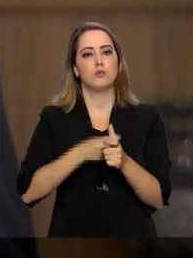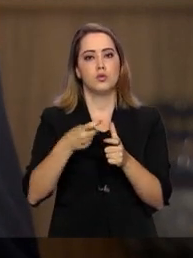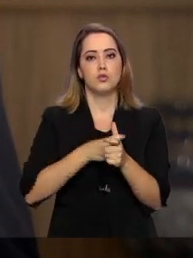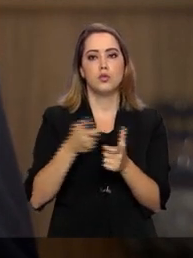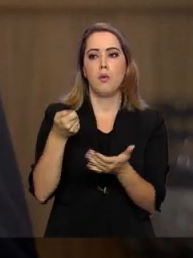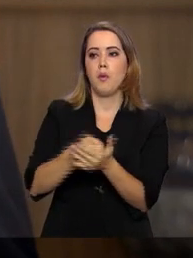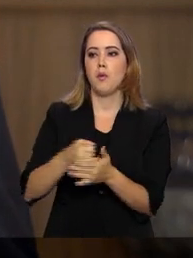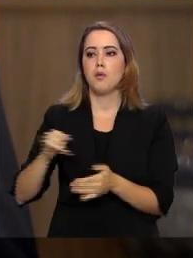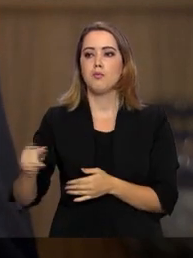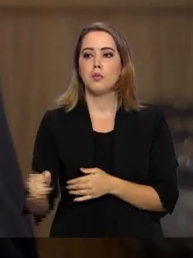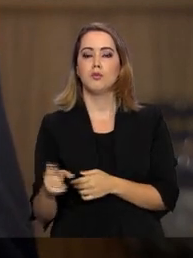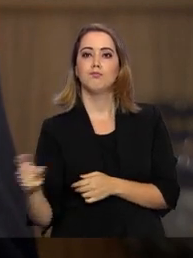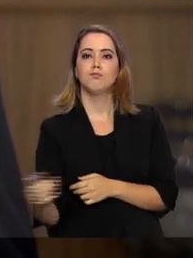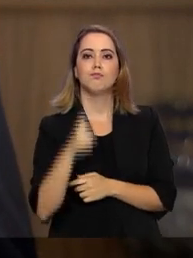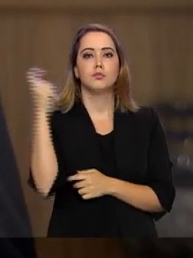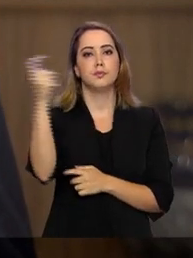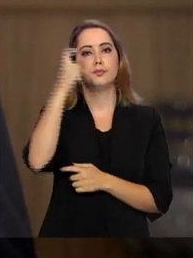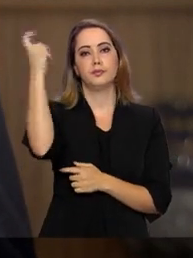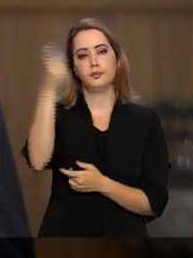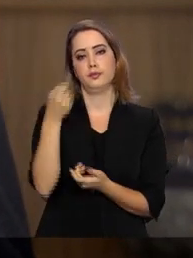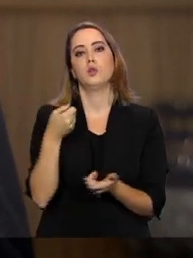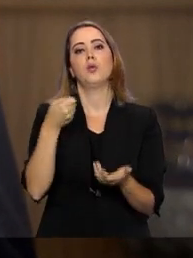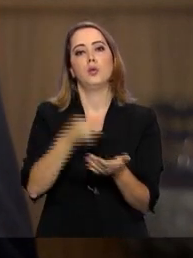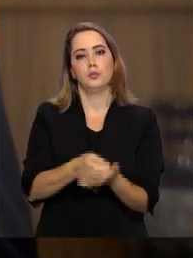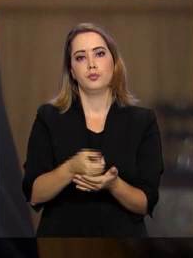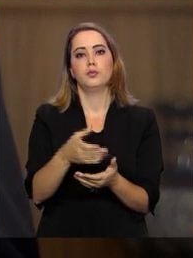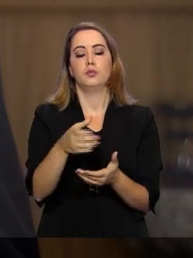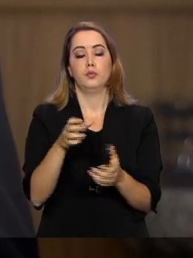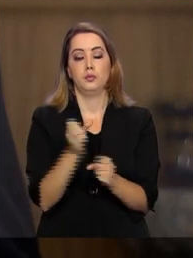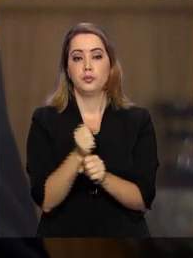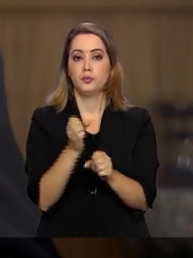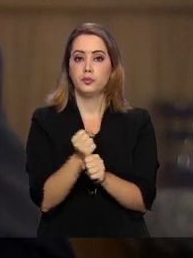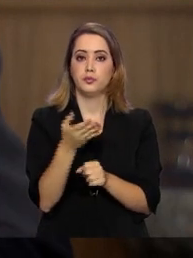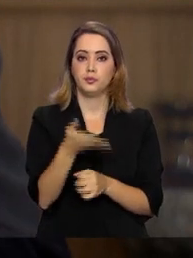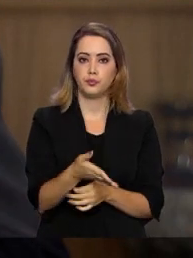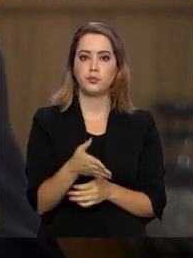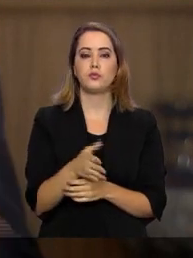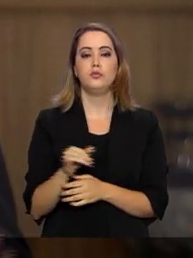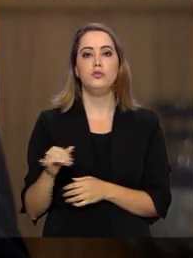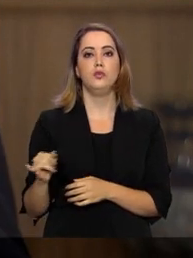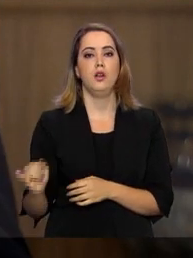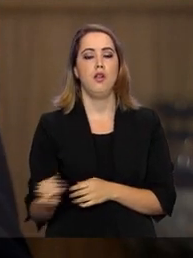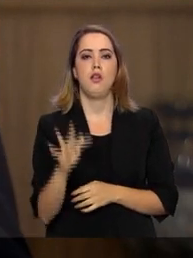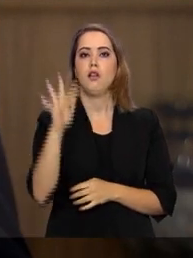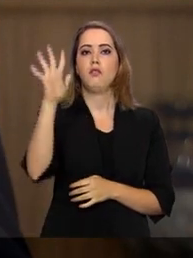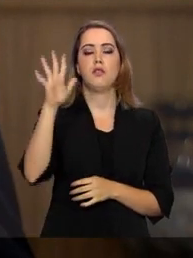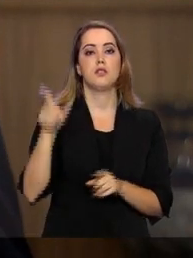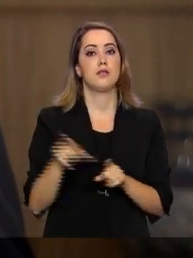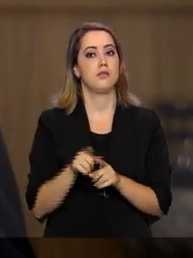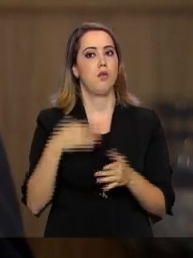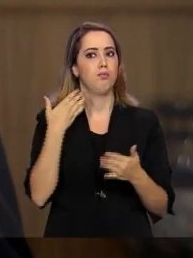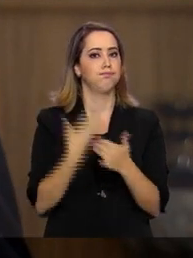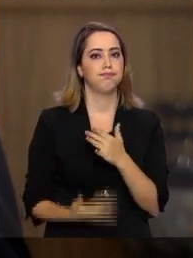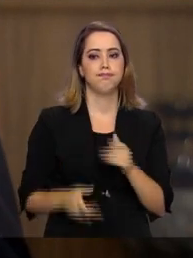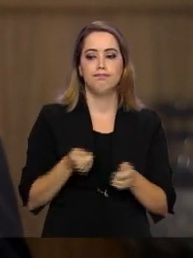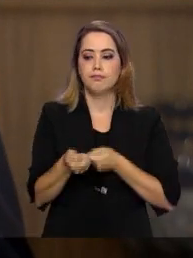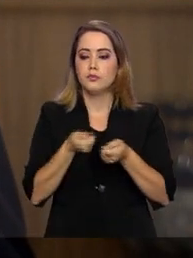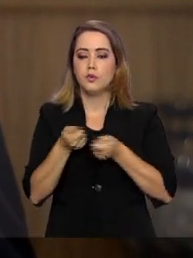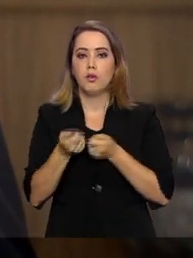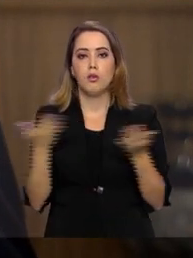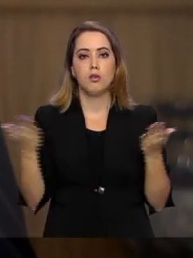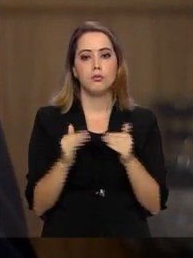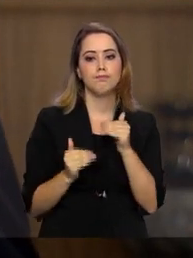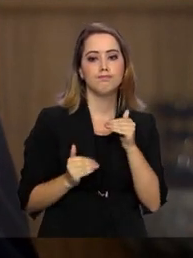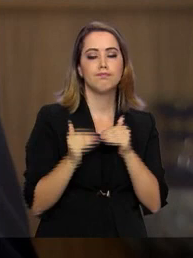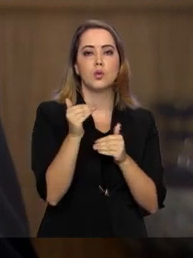pagando juros muito altos para poder financiar esta conta. A inflação saiu do controle e está acima